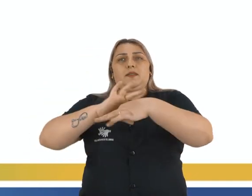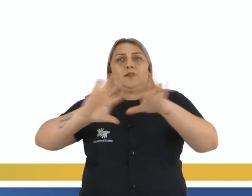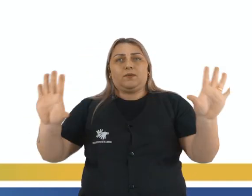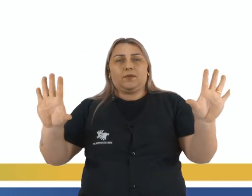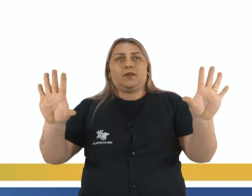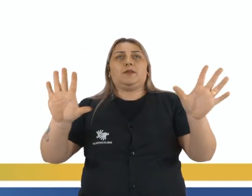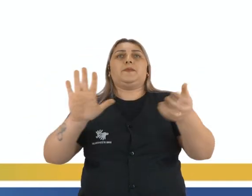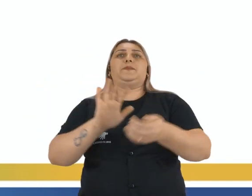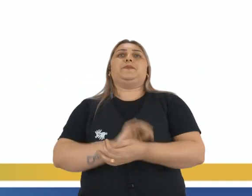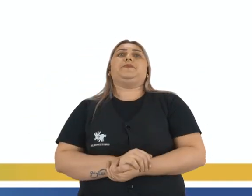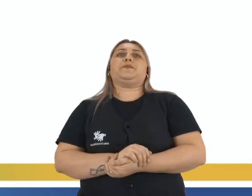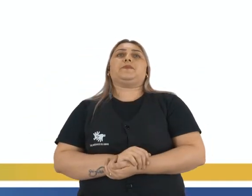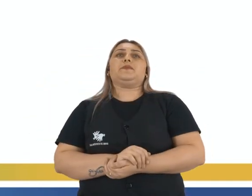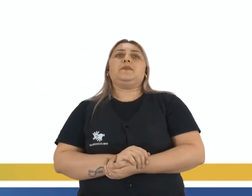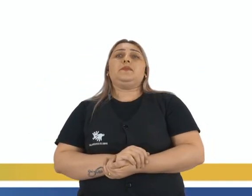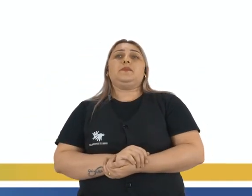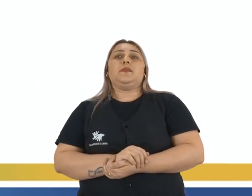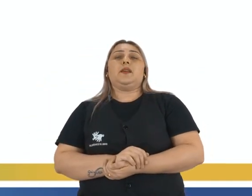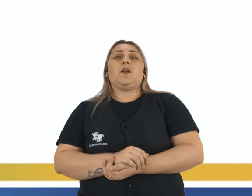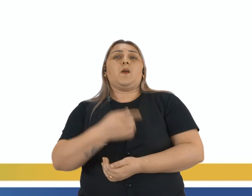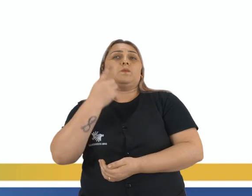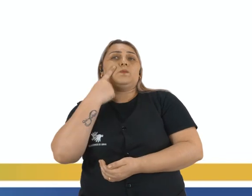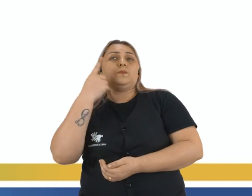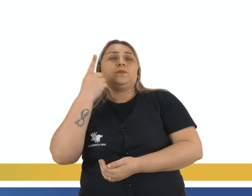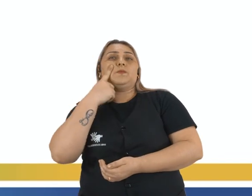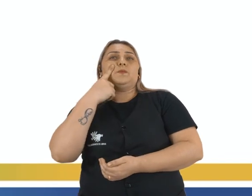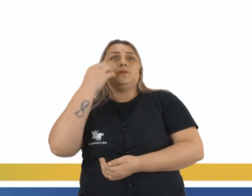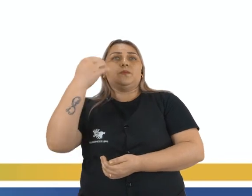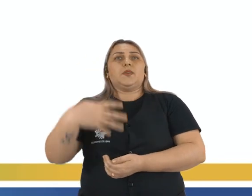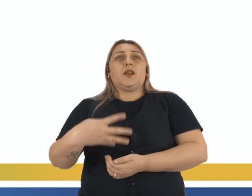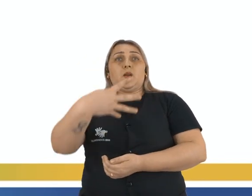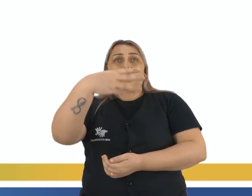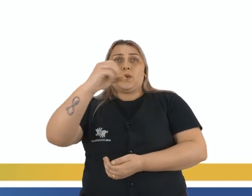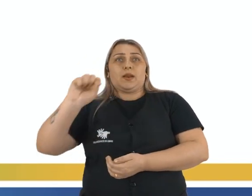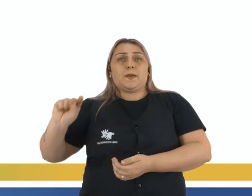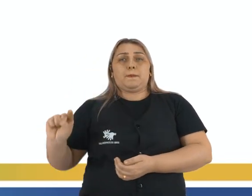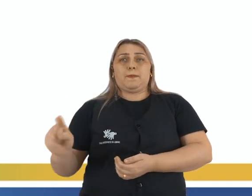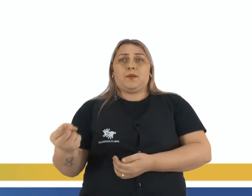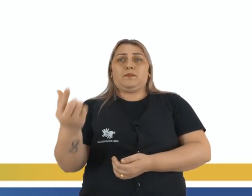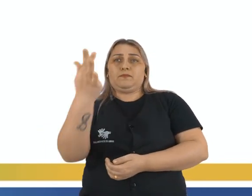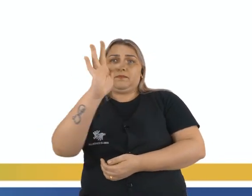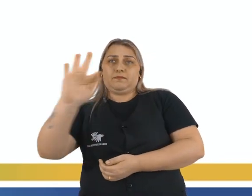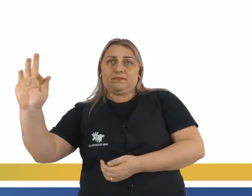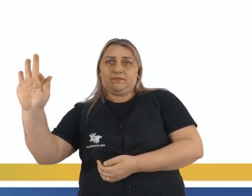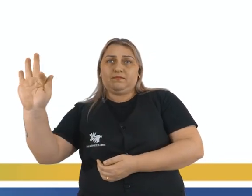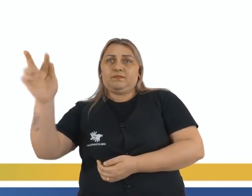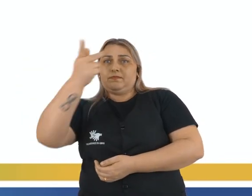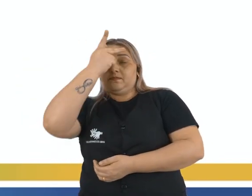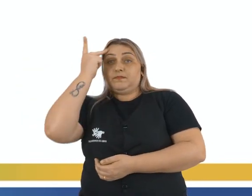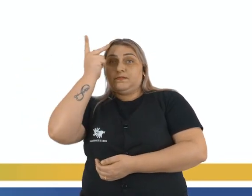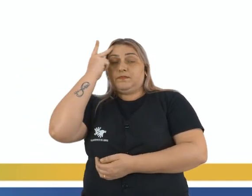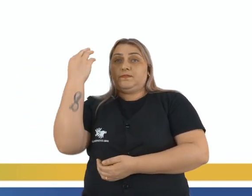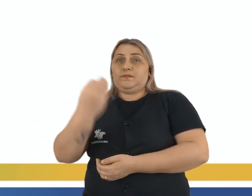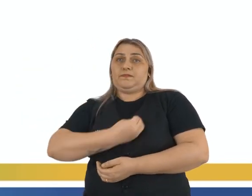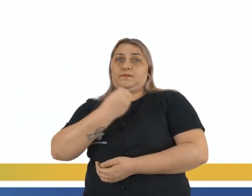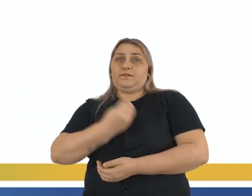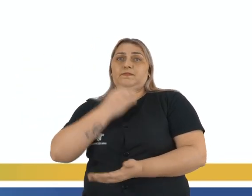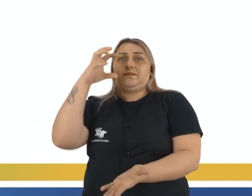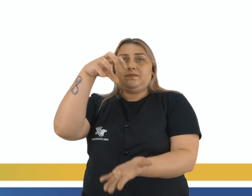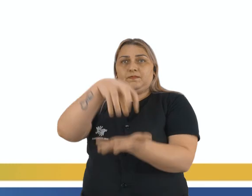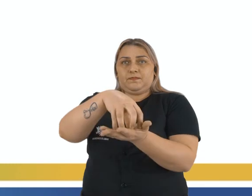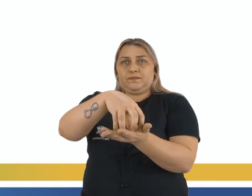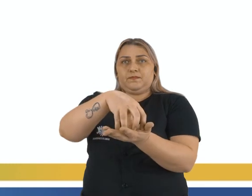por mulatos. Observe aí os dados. 40 mil pessoas que viviam na ilha eram